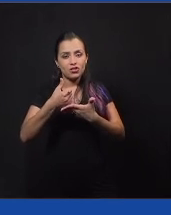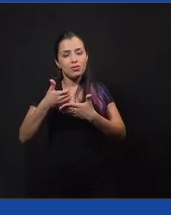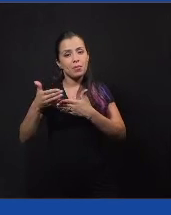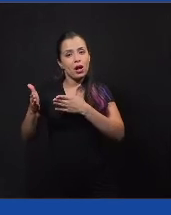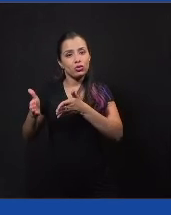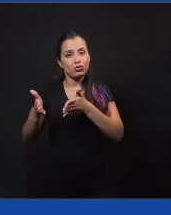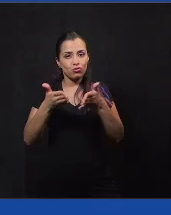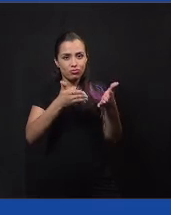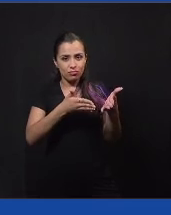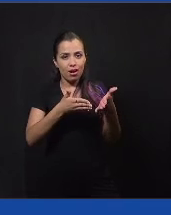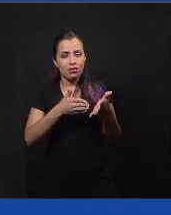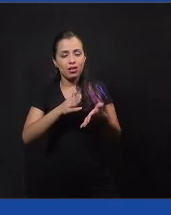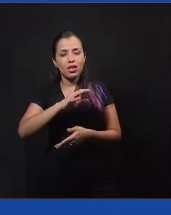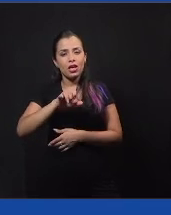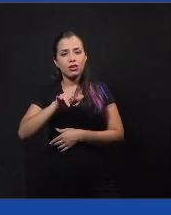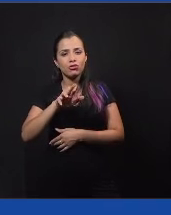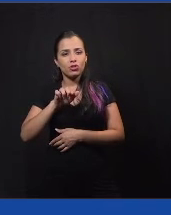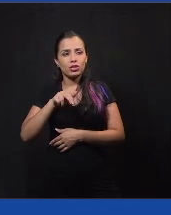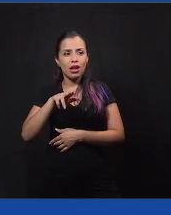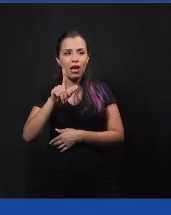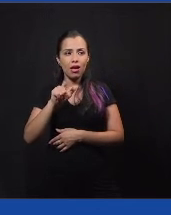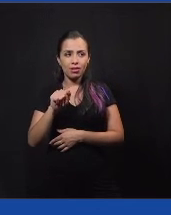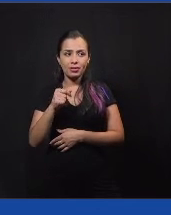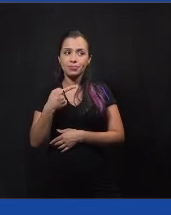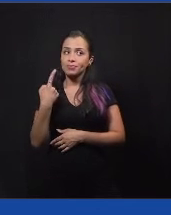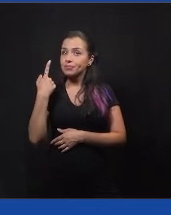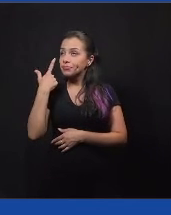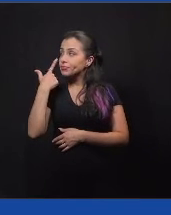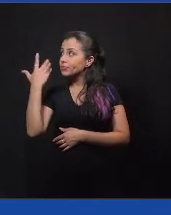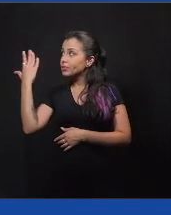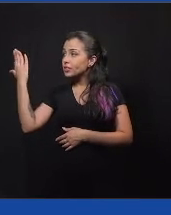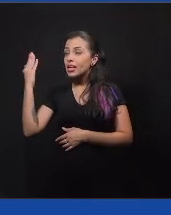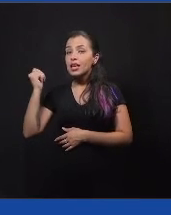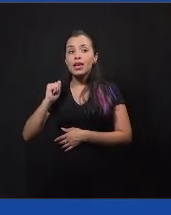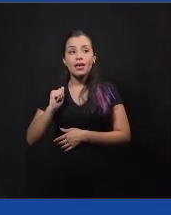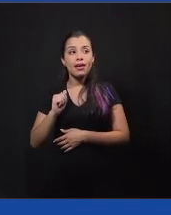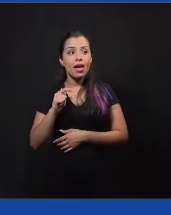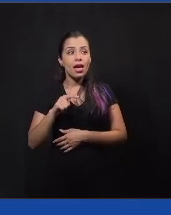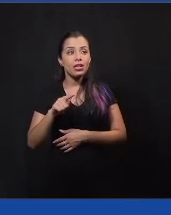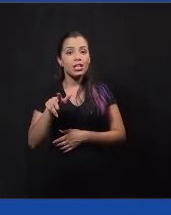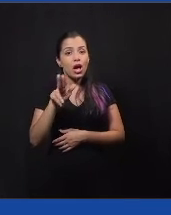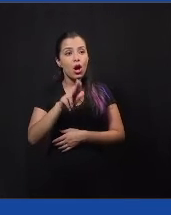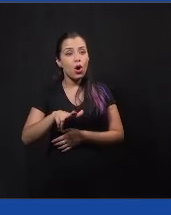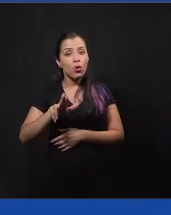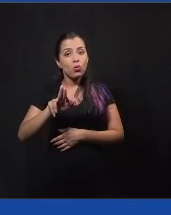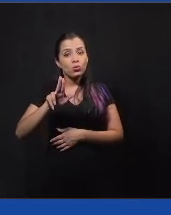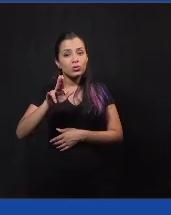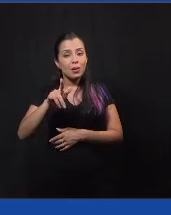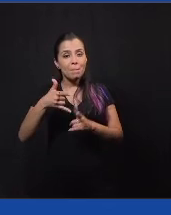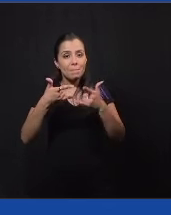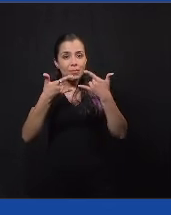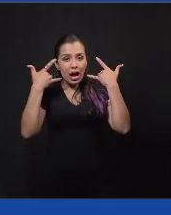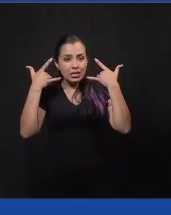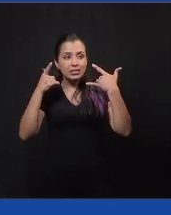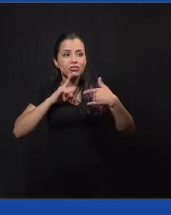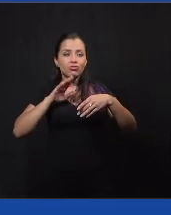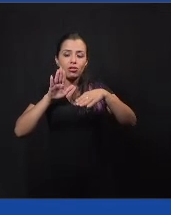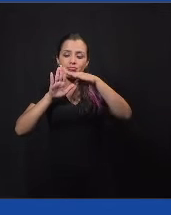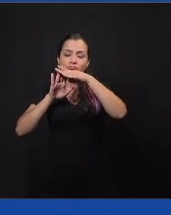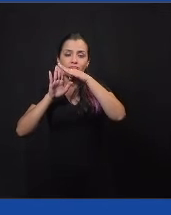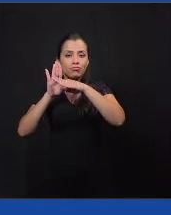e essa foi a missão voo de máscara, né, uma forma de incentivar que as pessoas usassem a máscara, e aí tinha instruções também sobre como